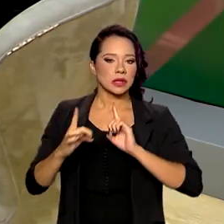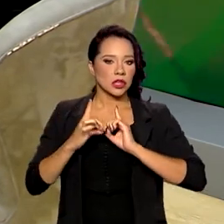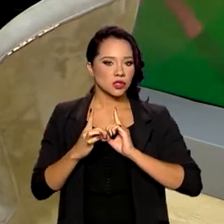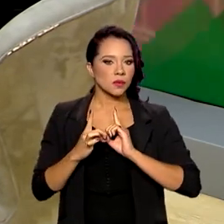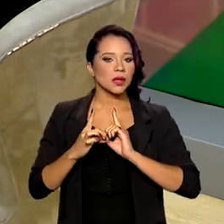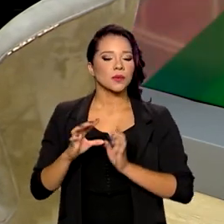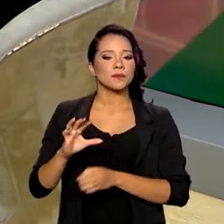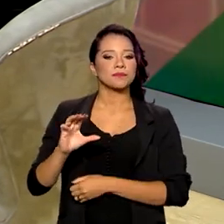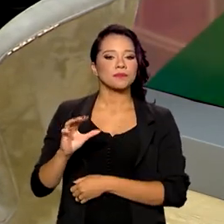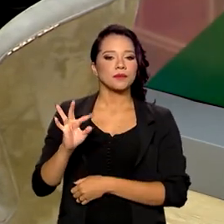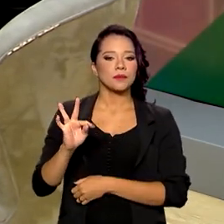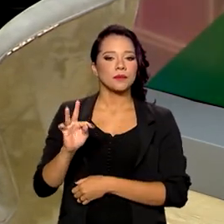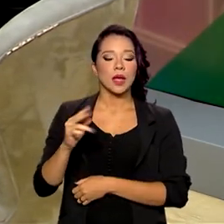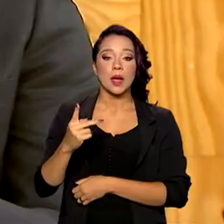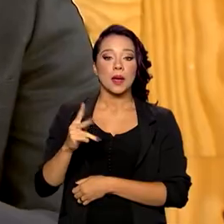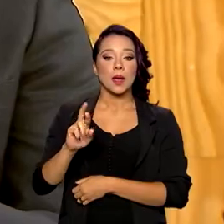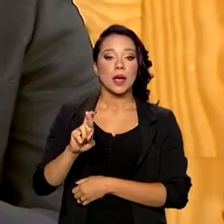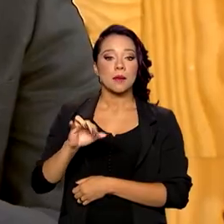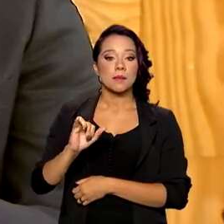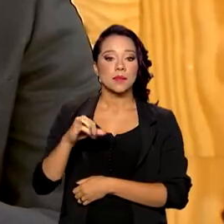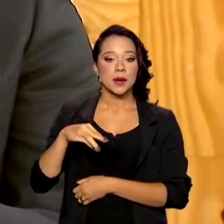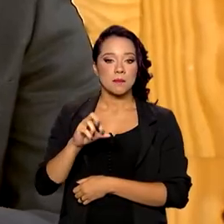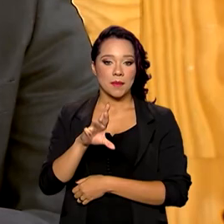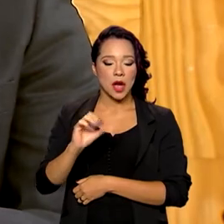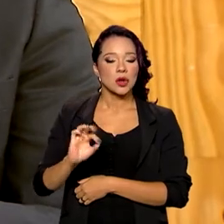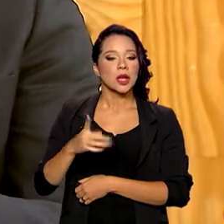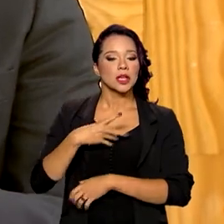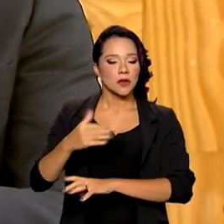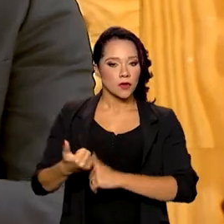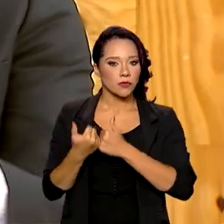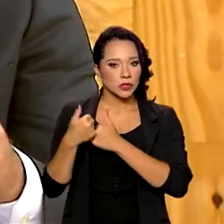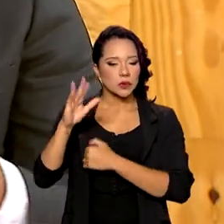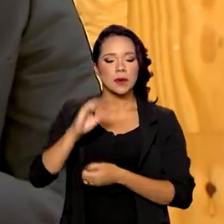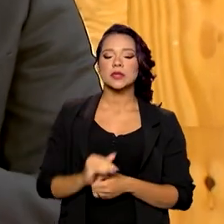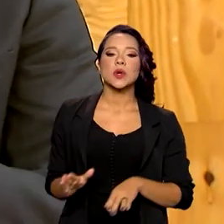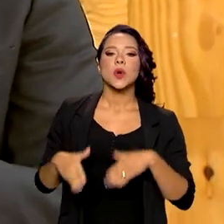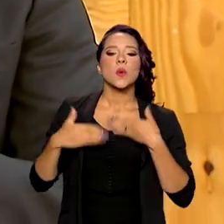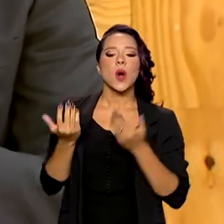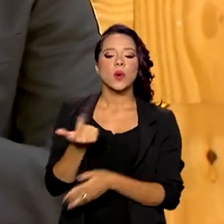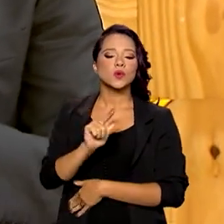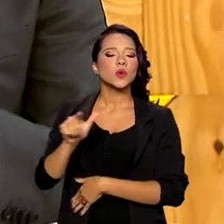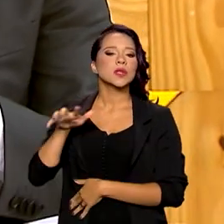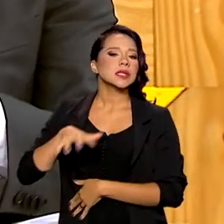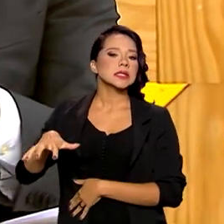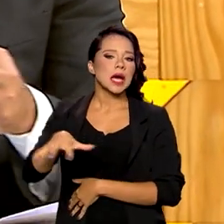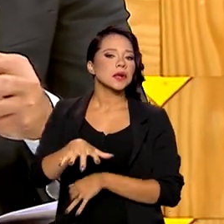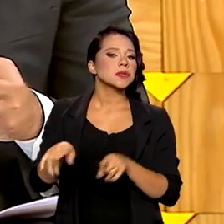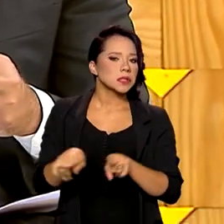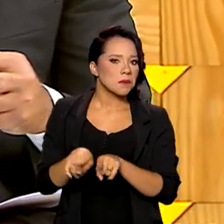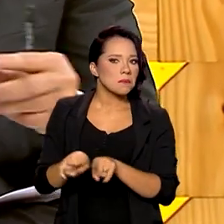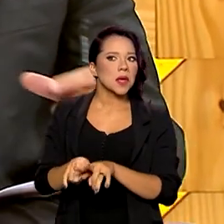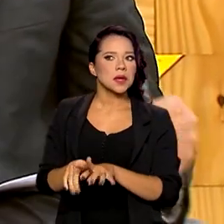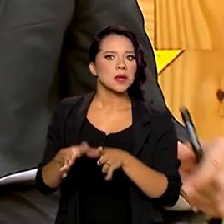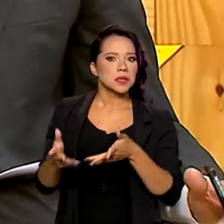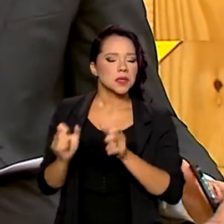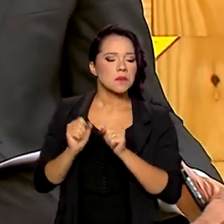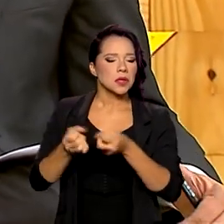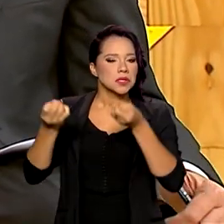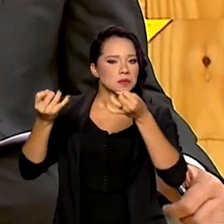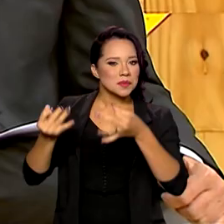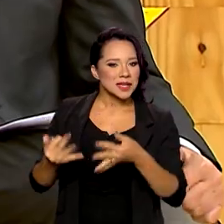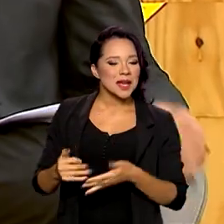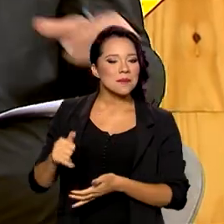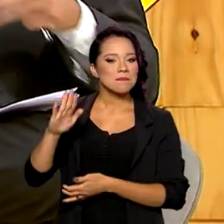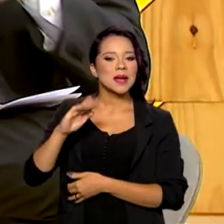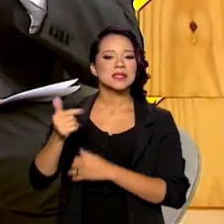primária, esse reforço que houve na atenção primária. Quais seriam as outras áreas que o senhor poderia descrever para